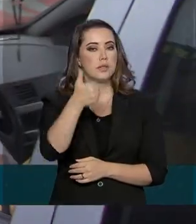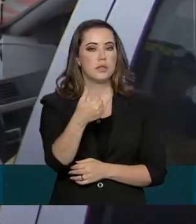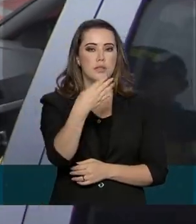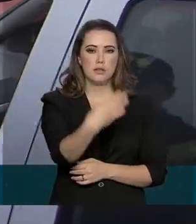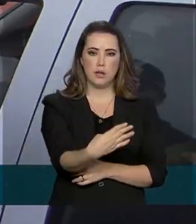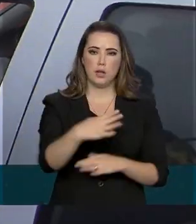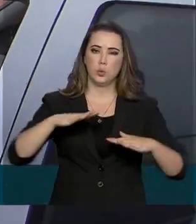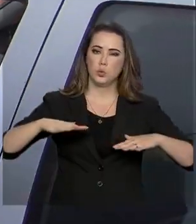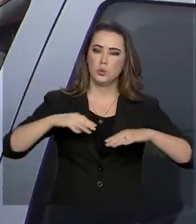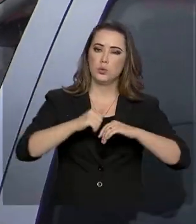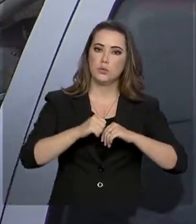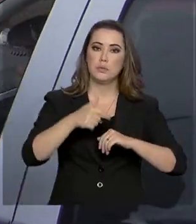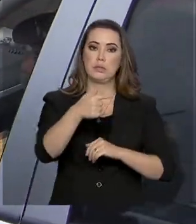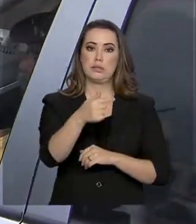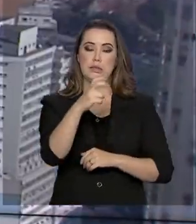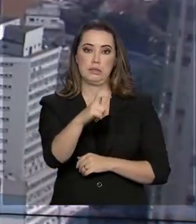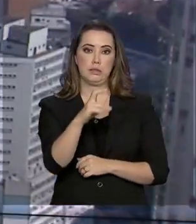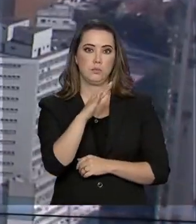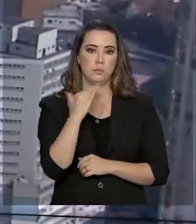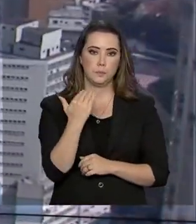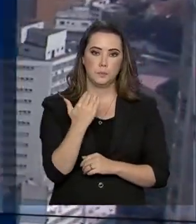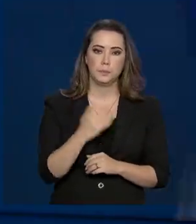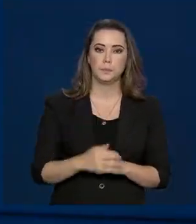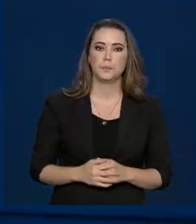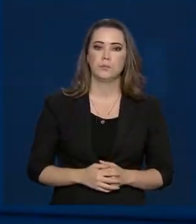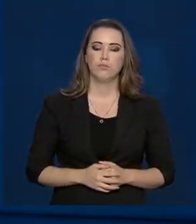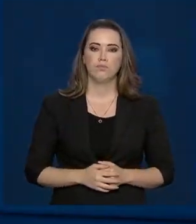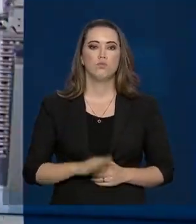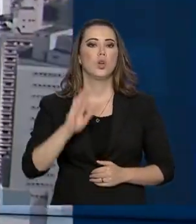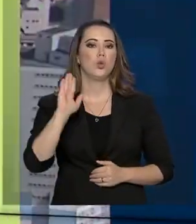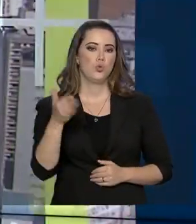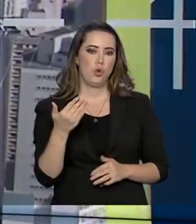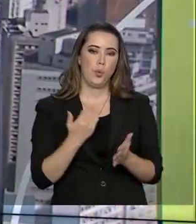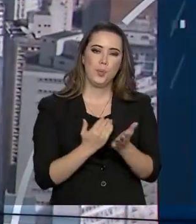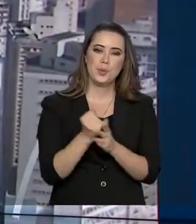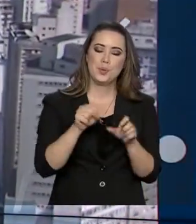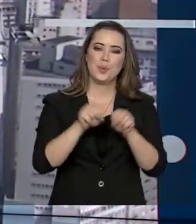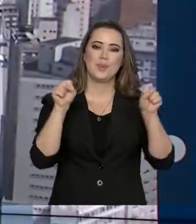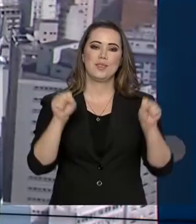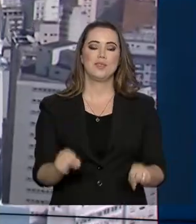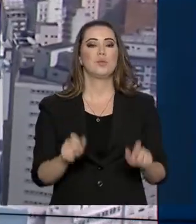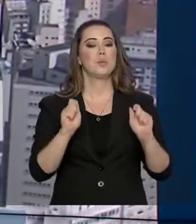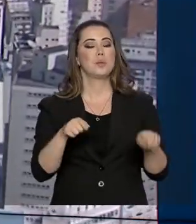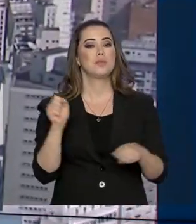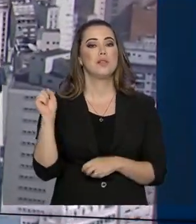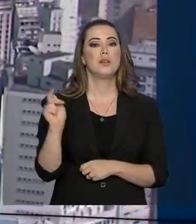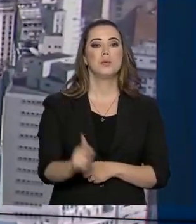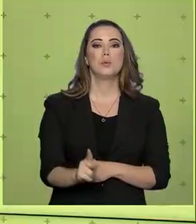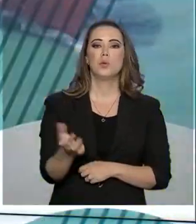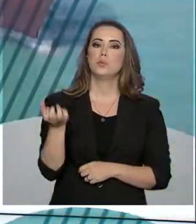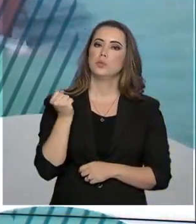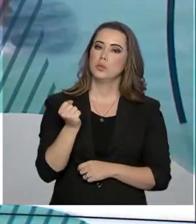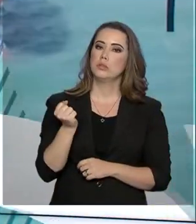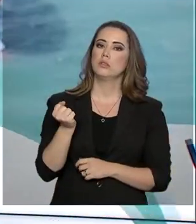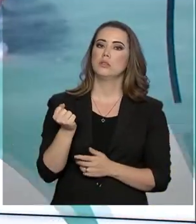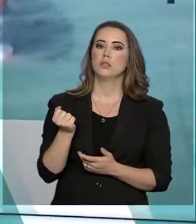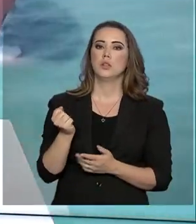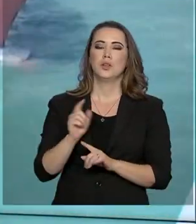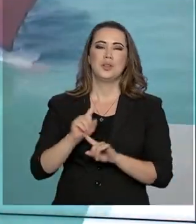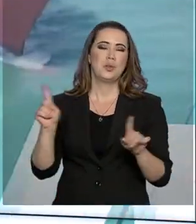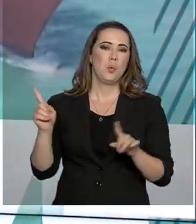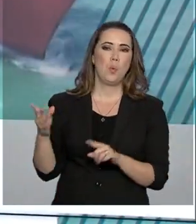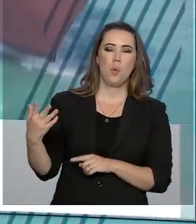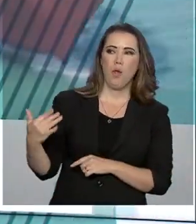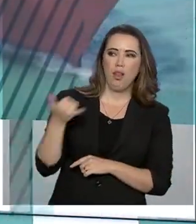e 75 óbitos. Já está funcionando o sistema que vai permitir a aposentados e pensionistas